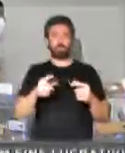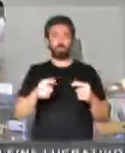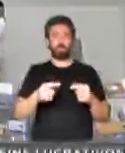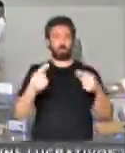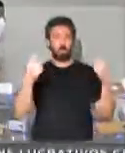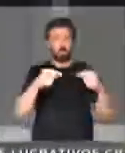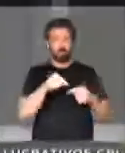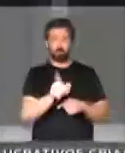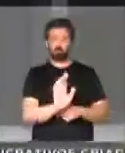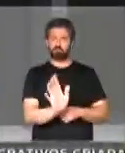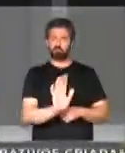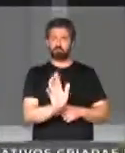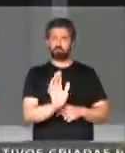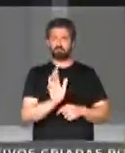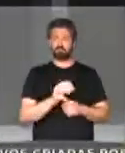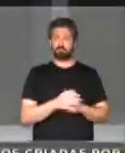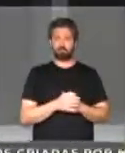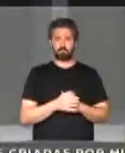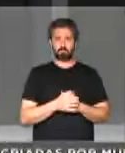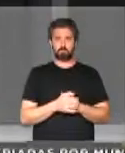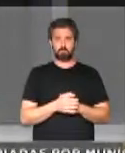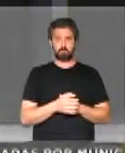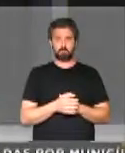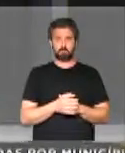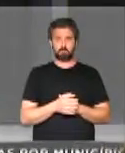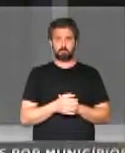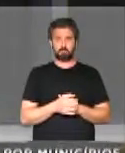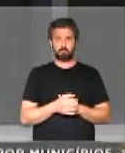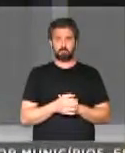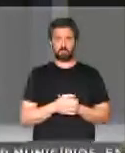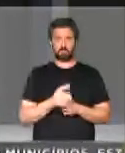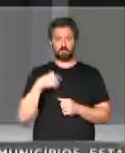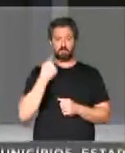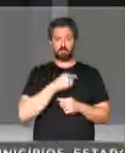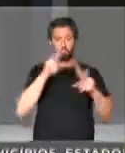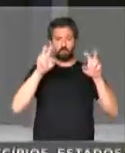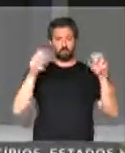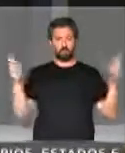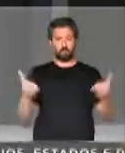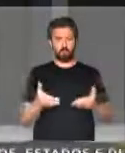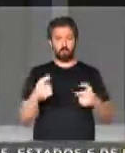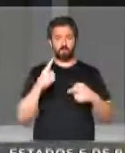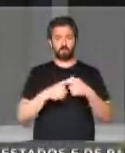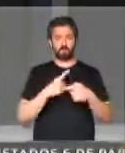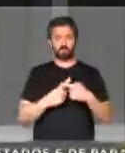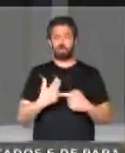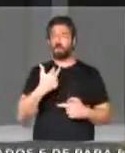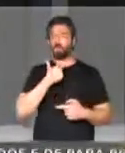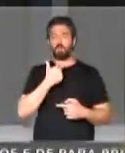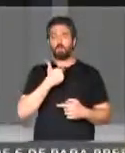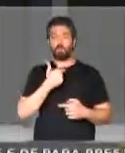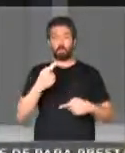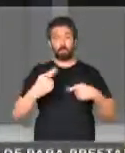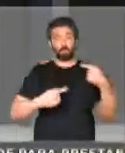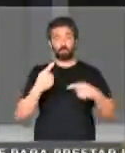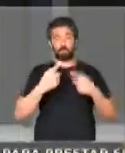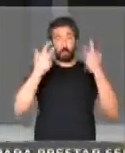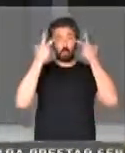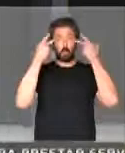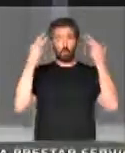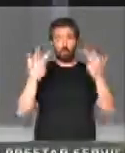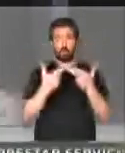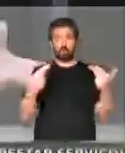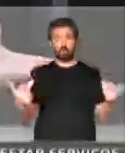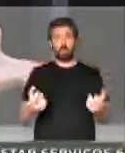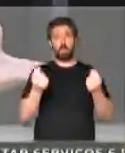contra esta medida provisória. Nosso tema aqui é que não se pode tratar como normal